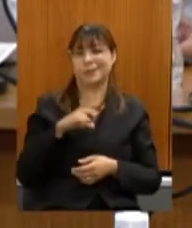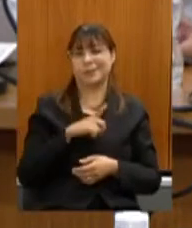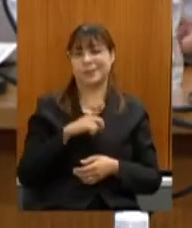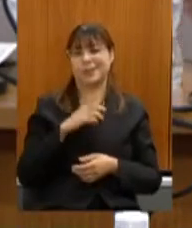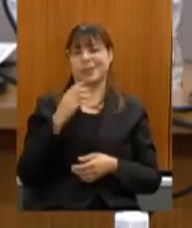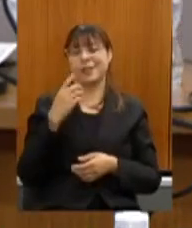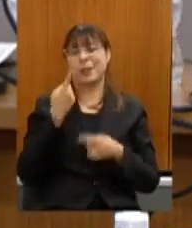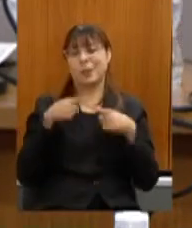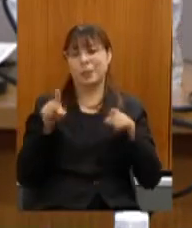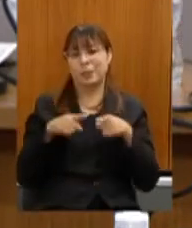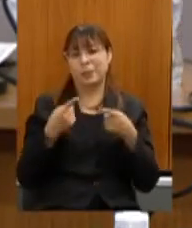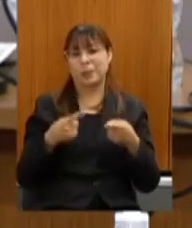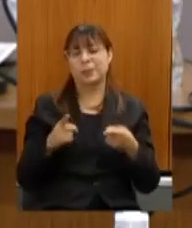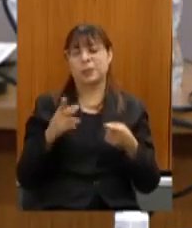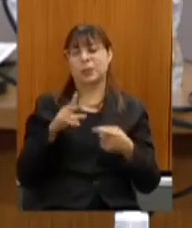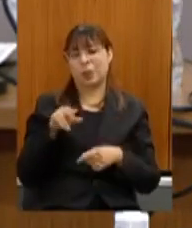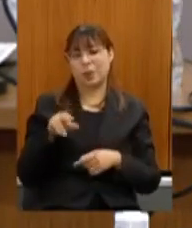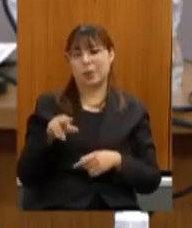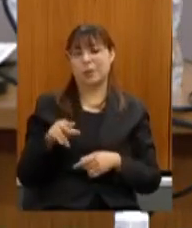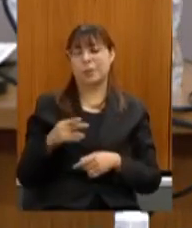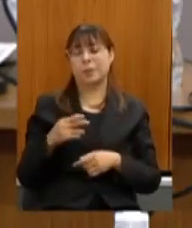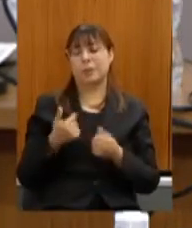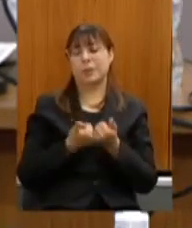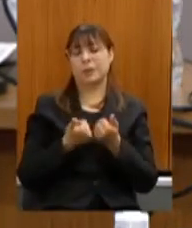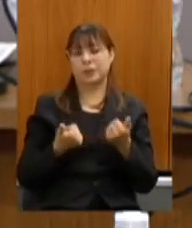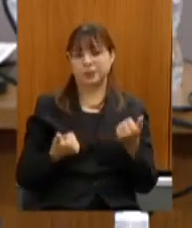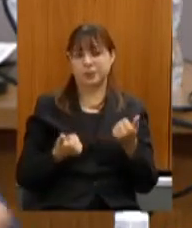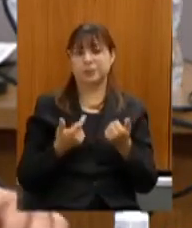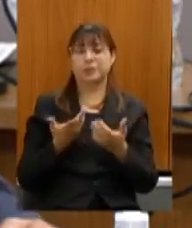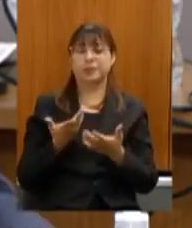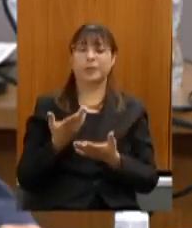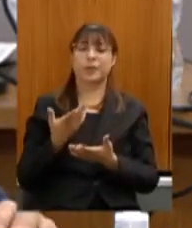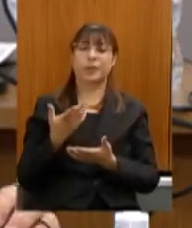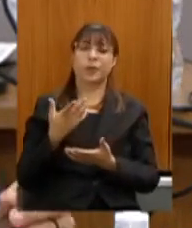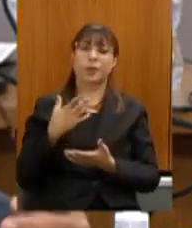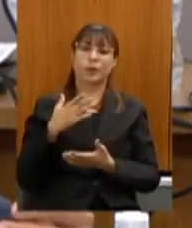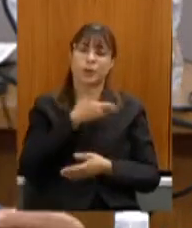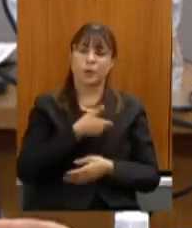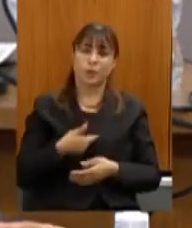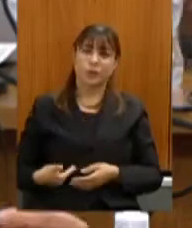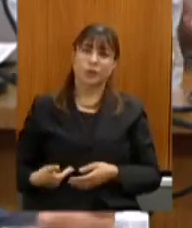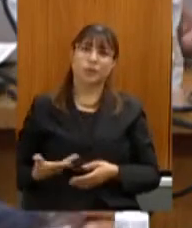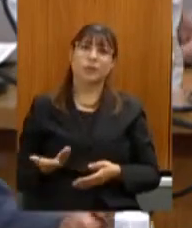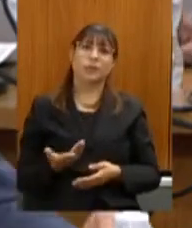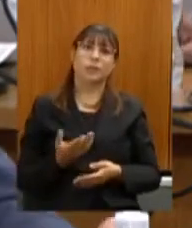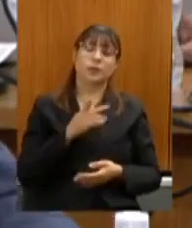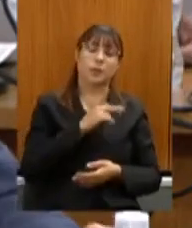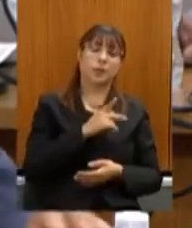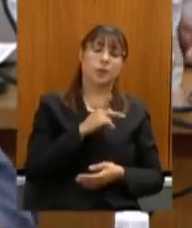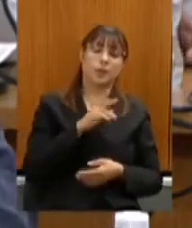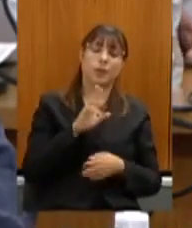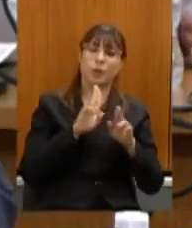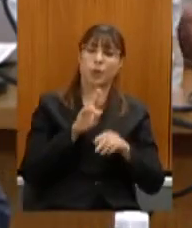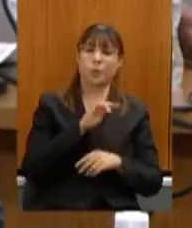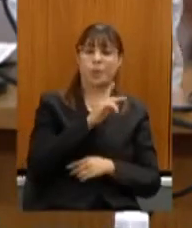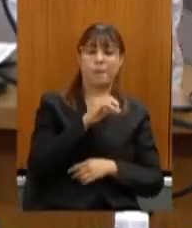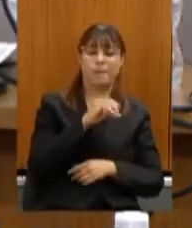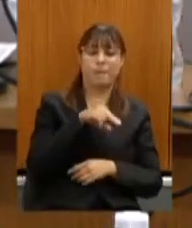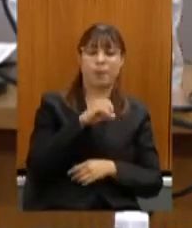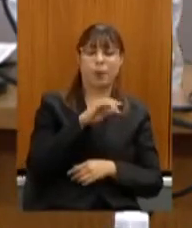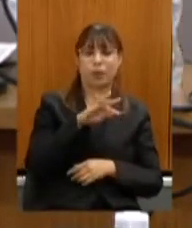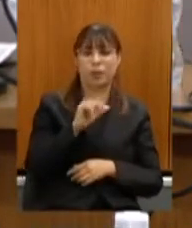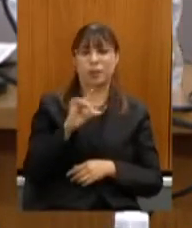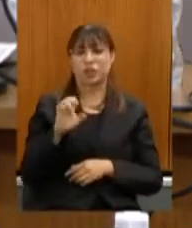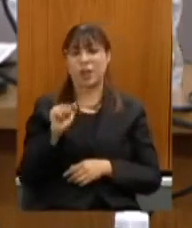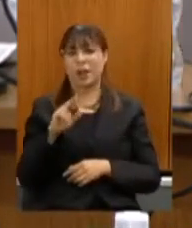irmão do vice-governador Fernando Branche Ponta de Areia junto com Milton Nascimento retrata muito bem